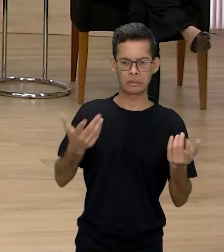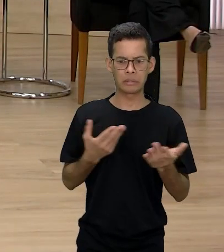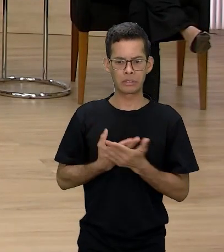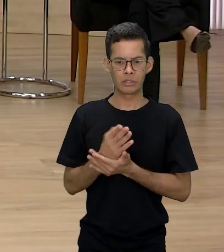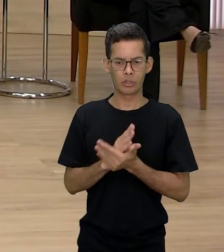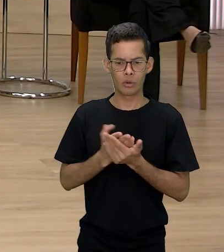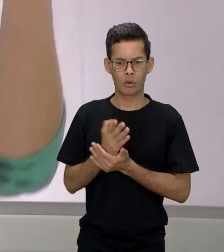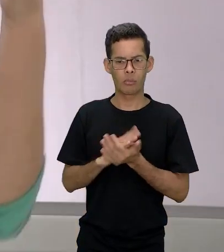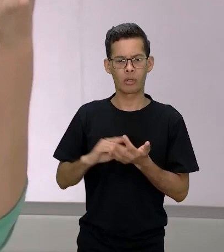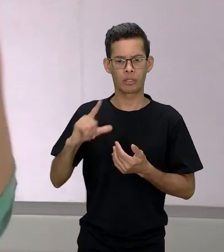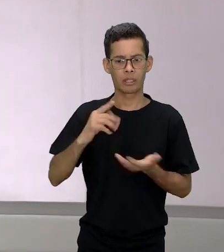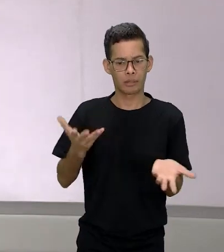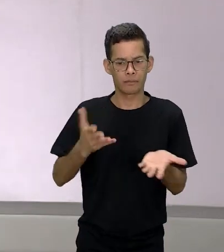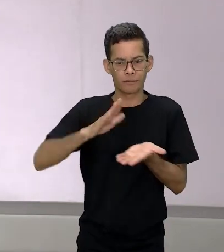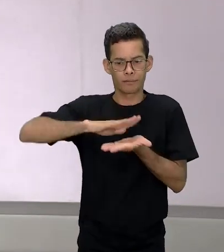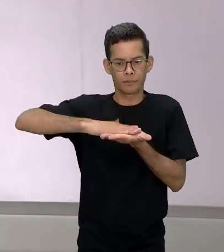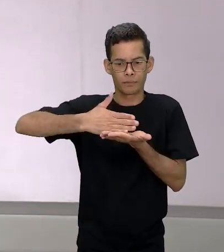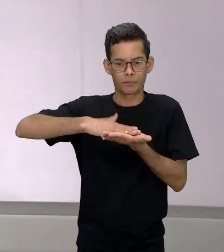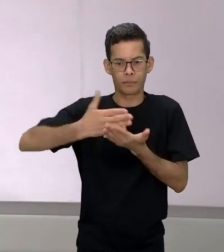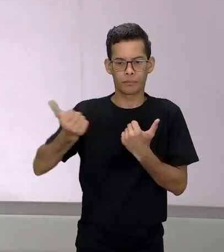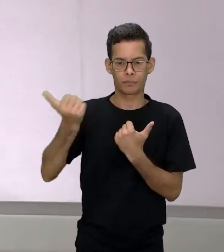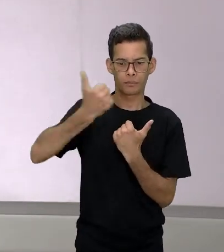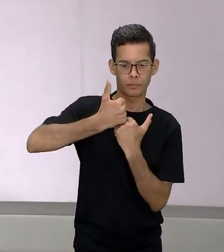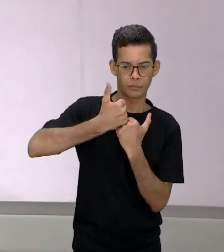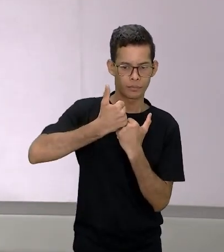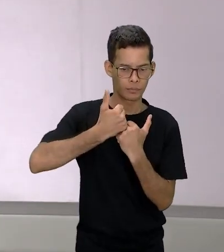o quanto ele é colocado